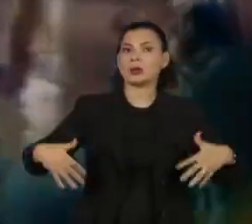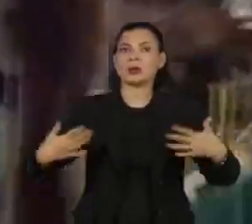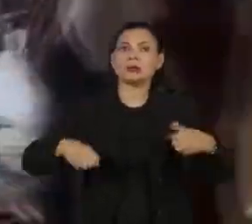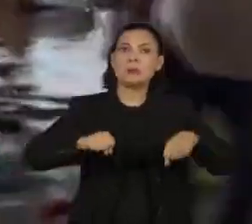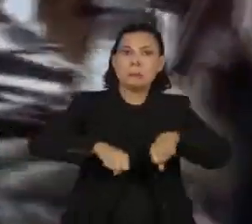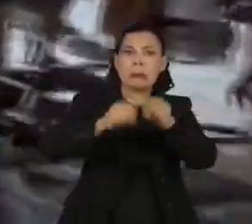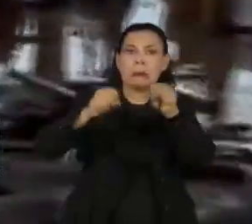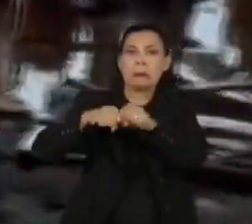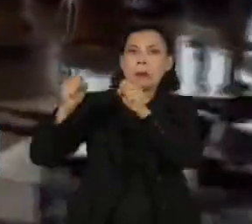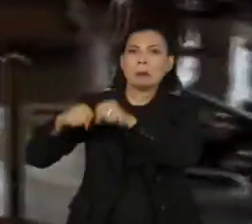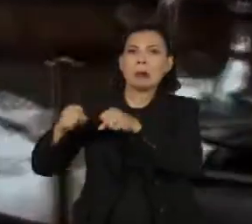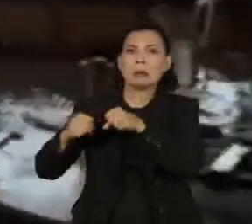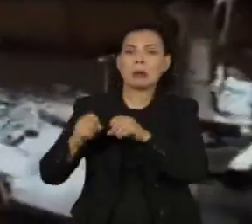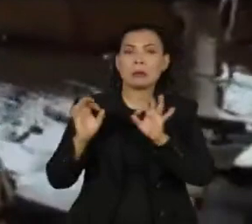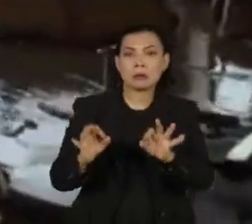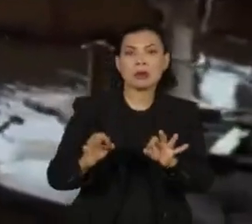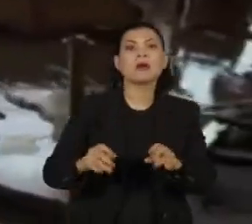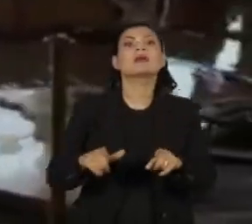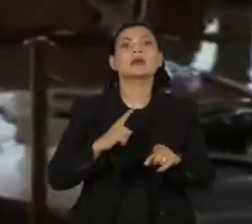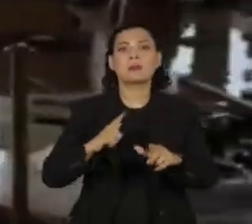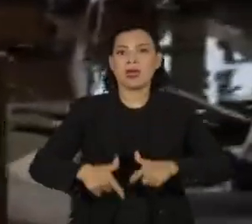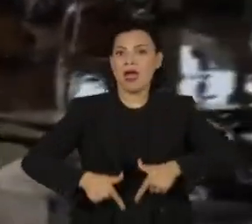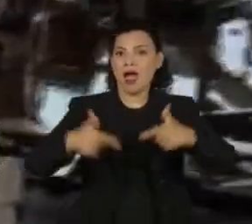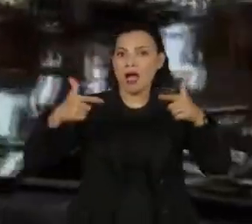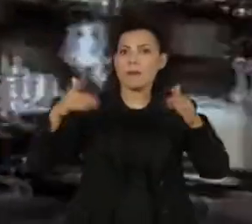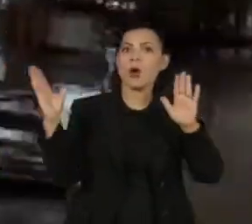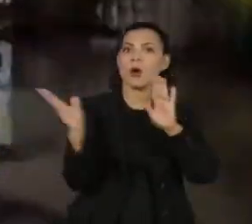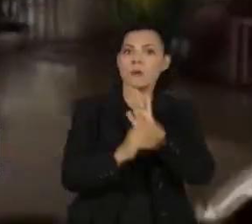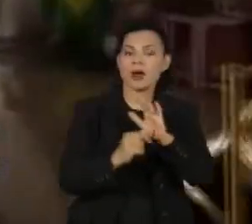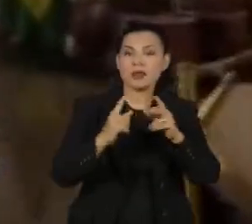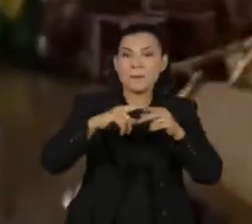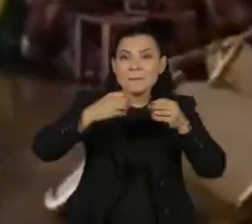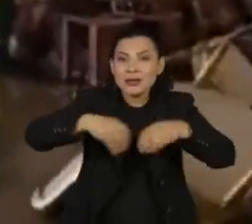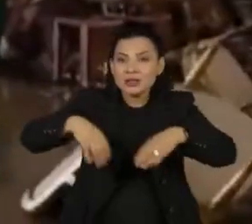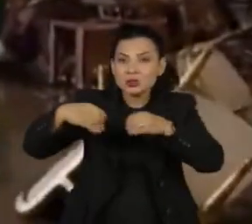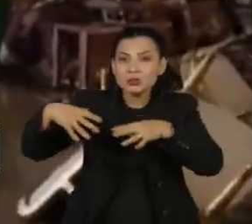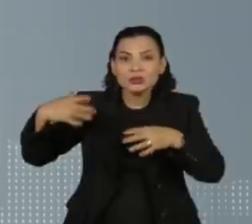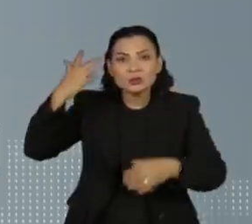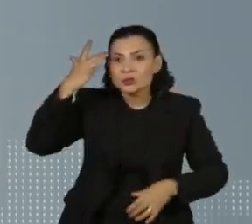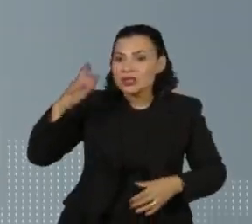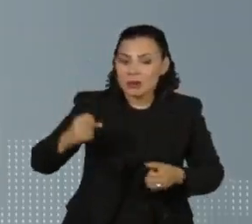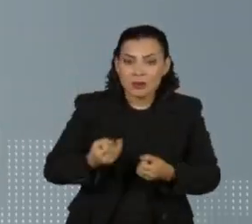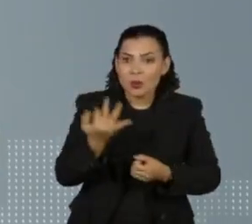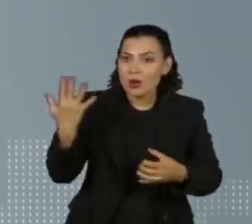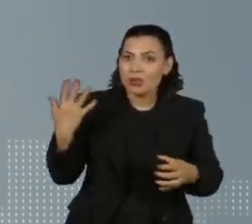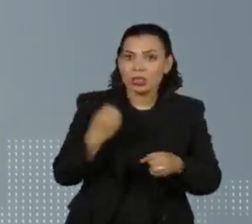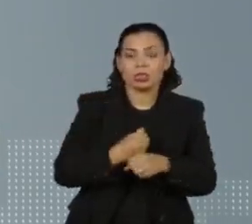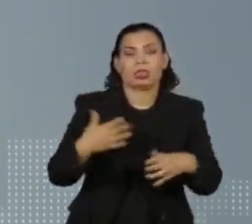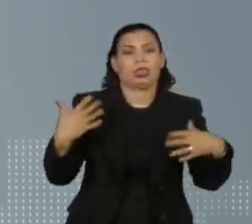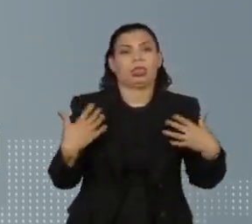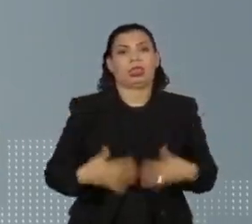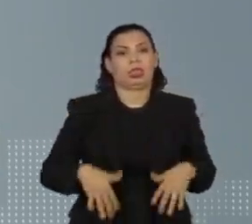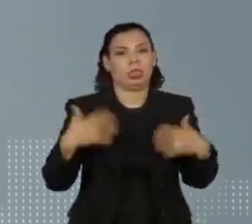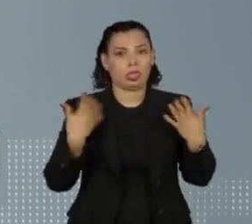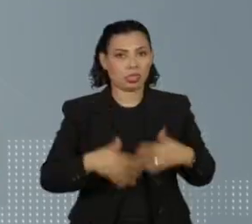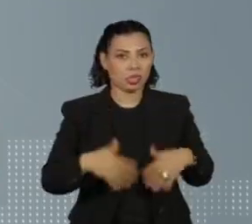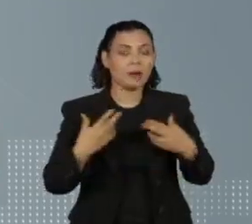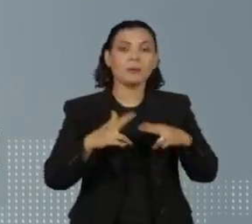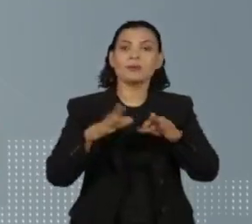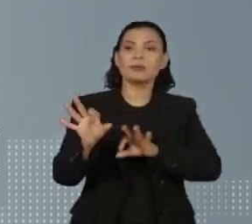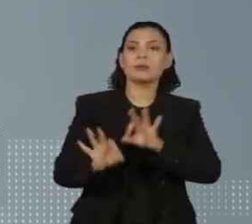foram depredados. Armas foram roubadas. Os prejuízos ainda não foram calculados. Os criminosos